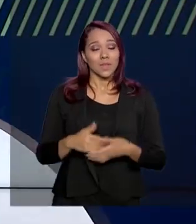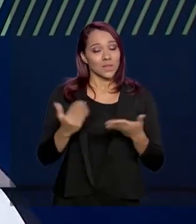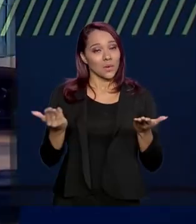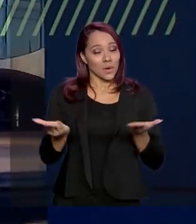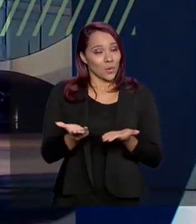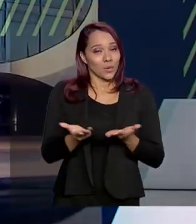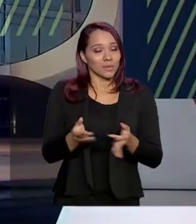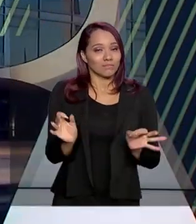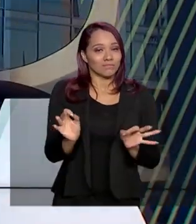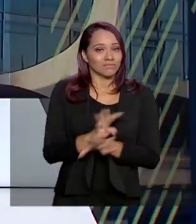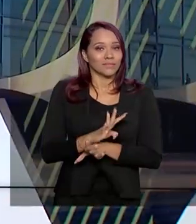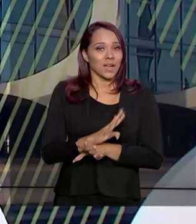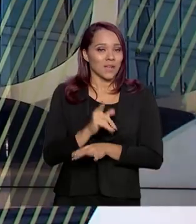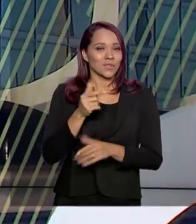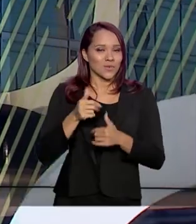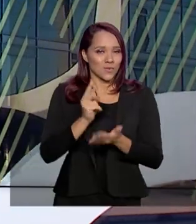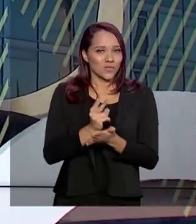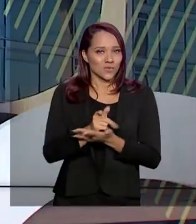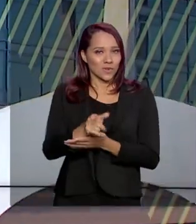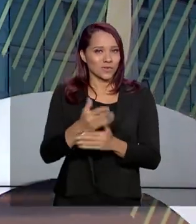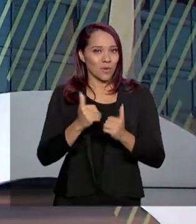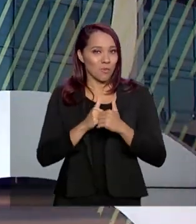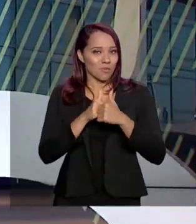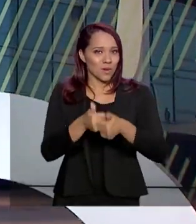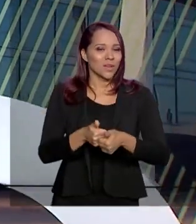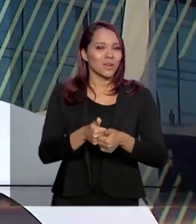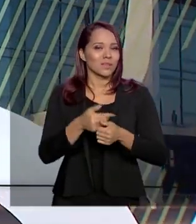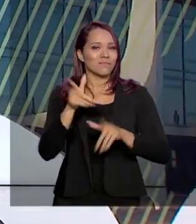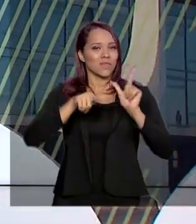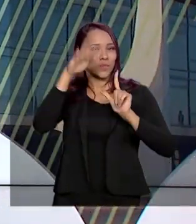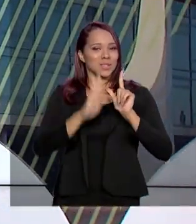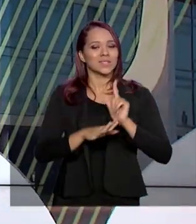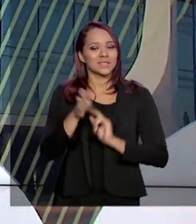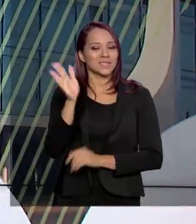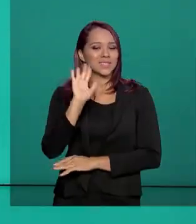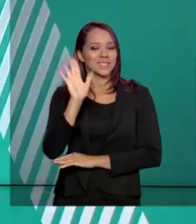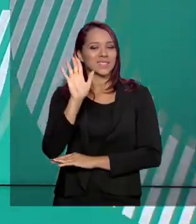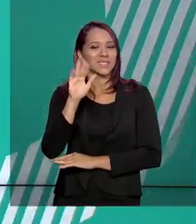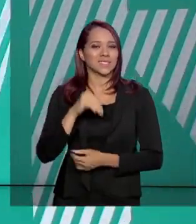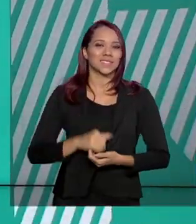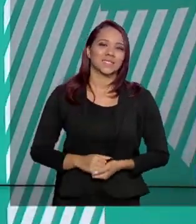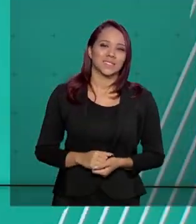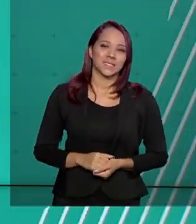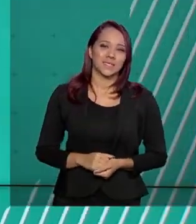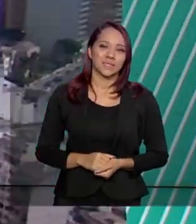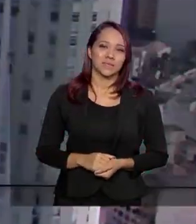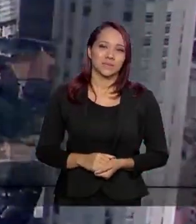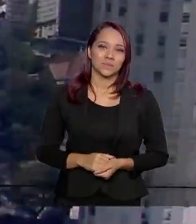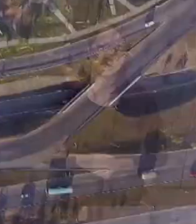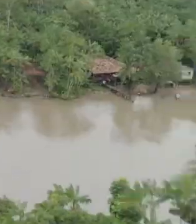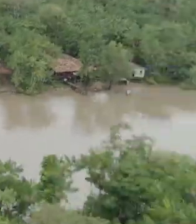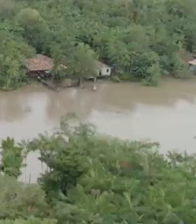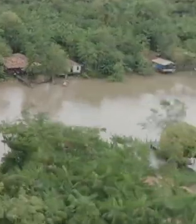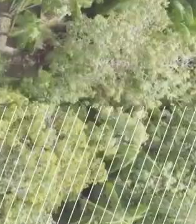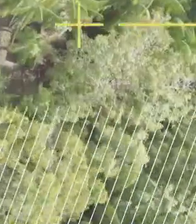ficamos por aqui. Você continua aí nos acompanhando na programação da TV Brasil. Até a próxima edição. Transcrição